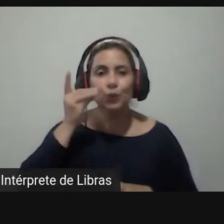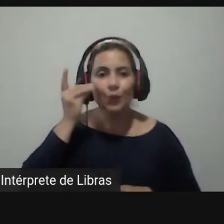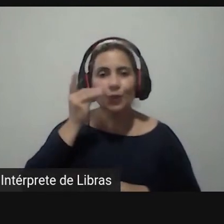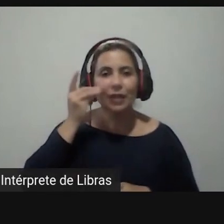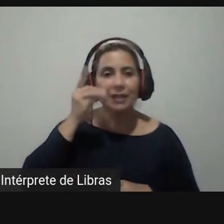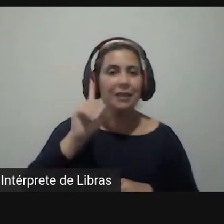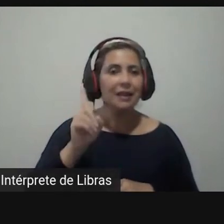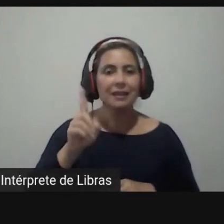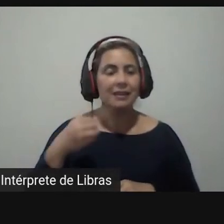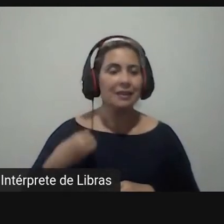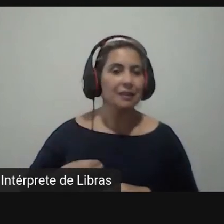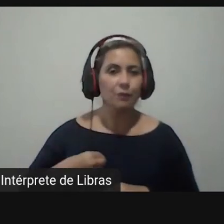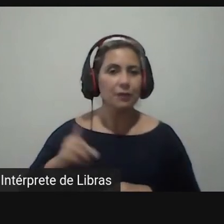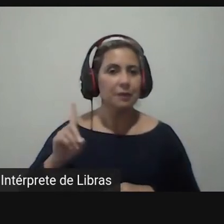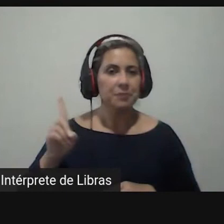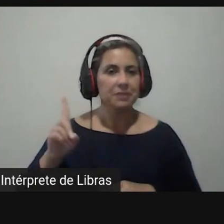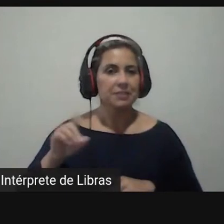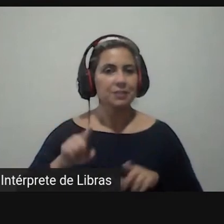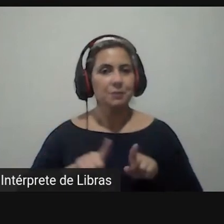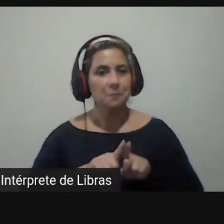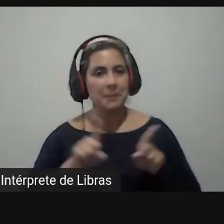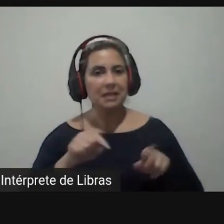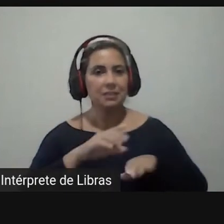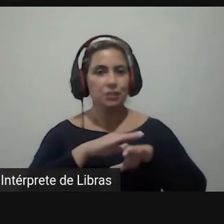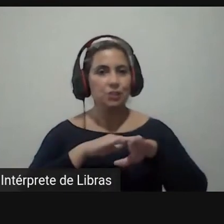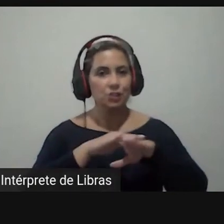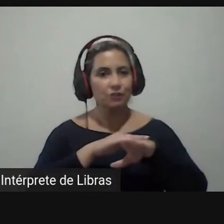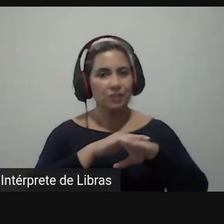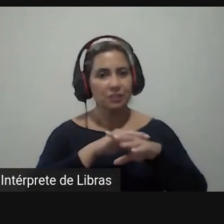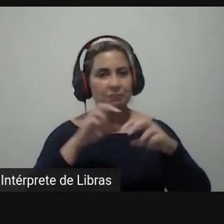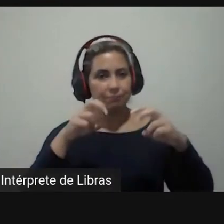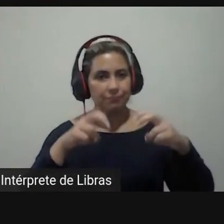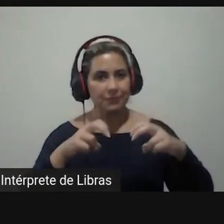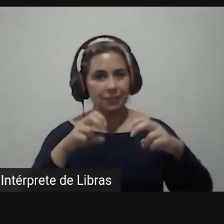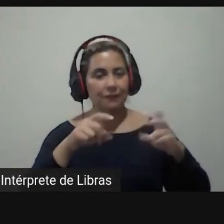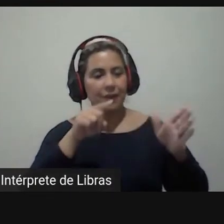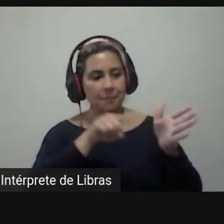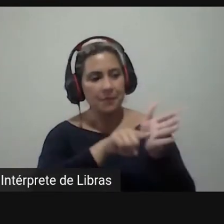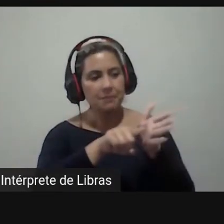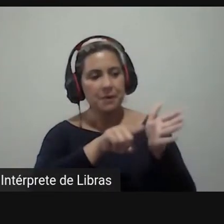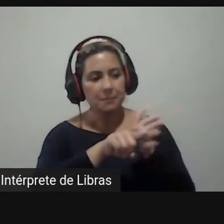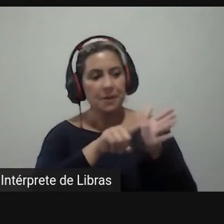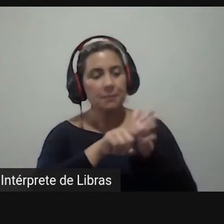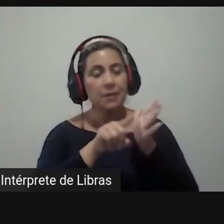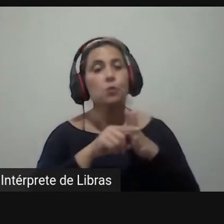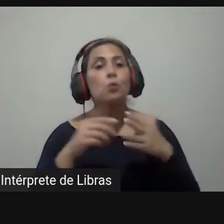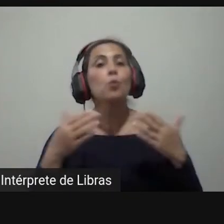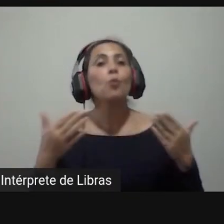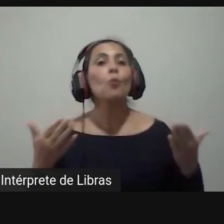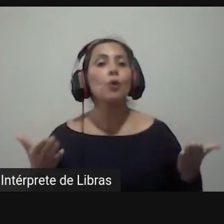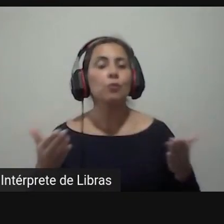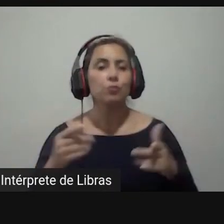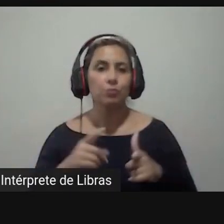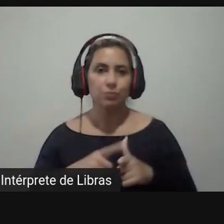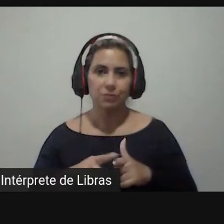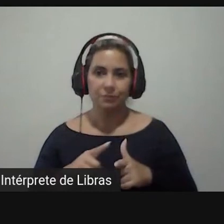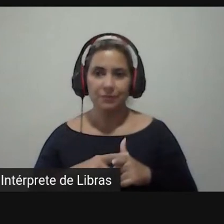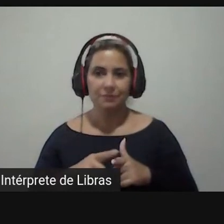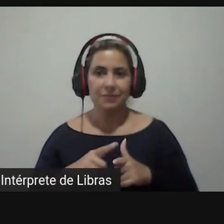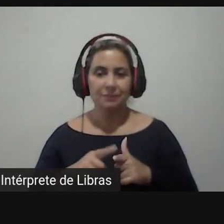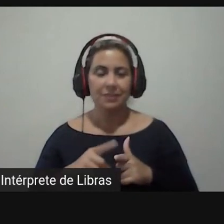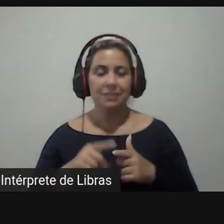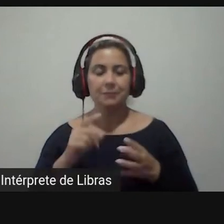perguntando e aí a gente vai vendo o problema que eles estão trazendo e a gente vai